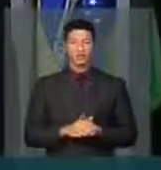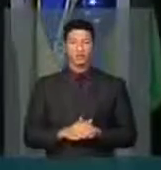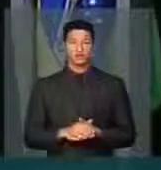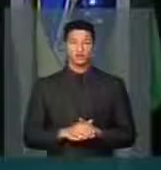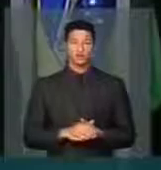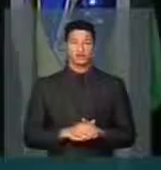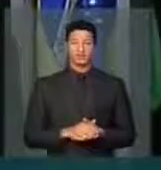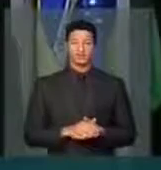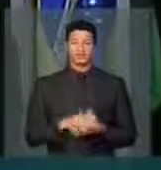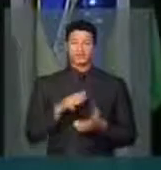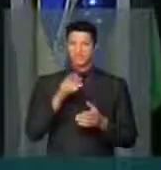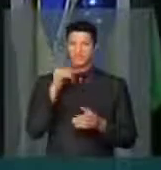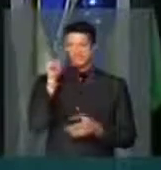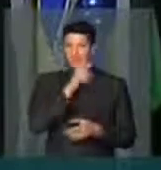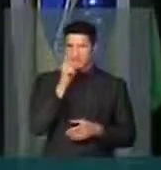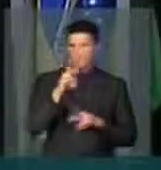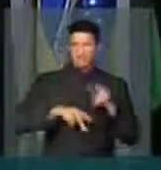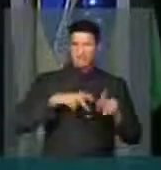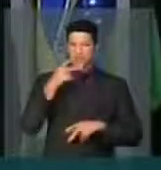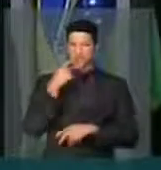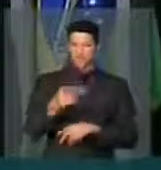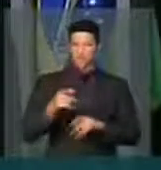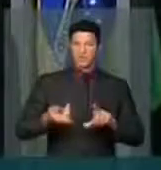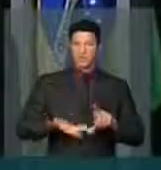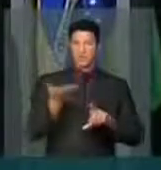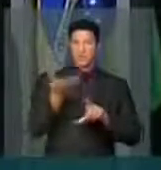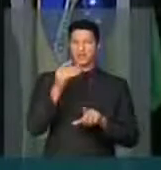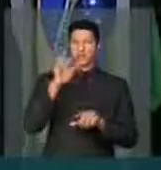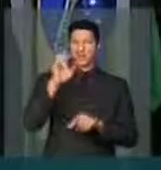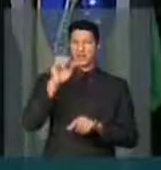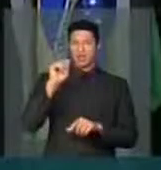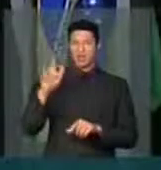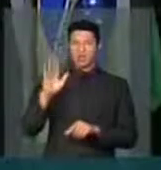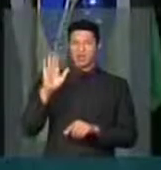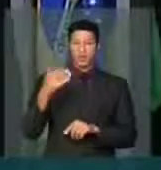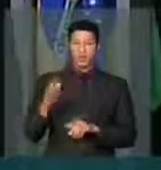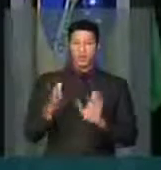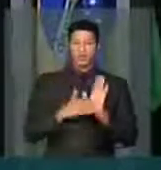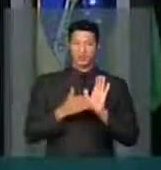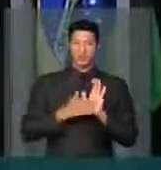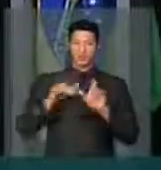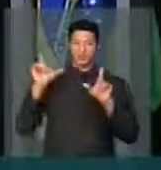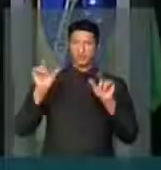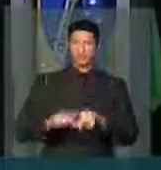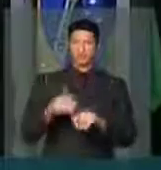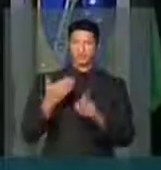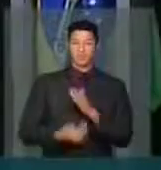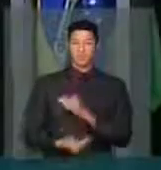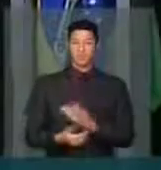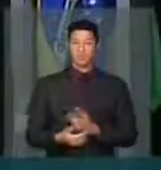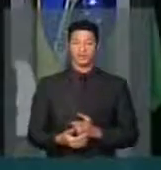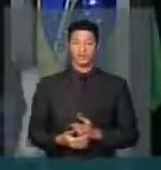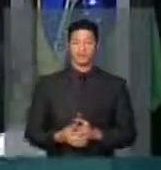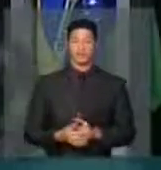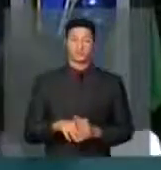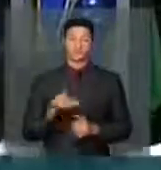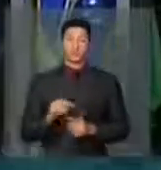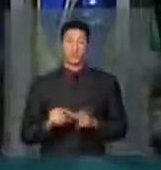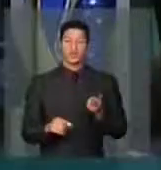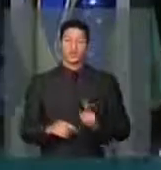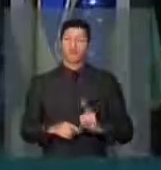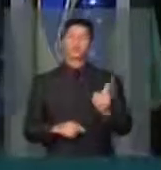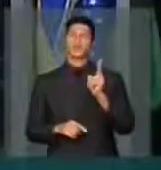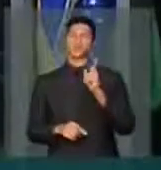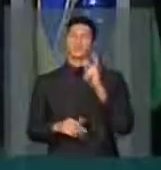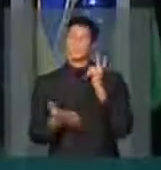Engana a população, dizendo que é aumento real, quando se trata de reposição de perdas. É sempre